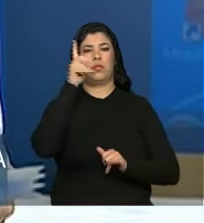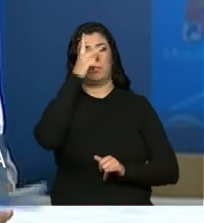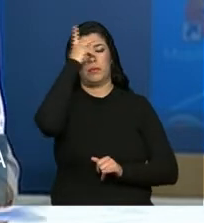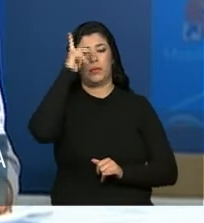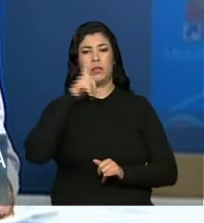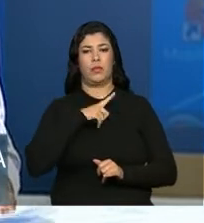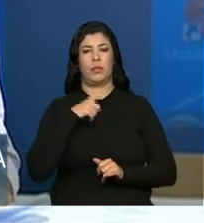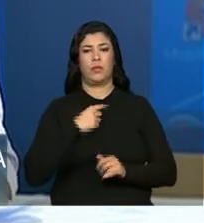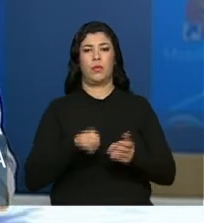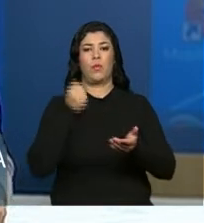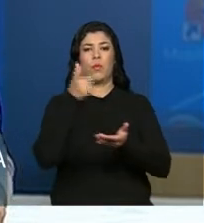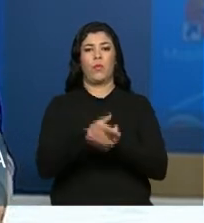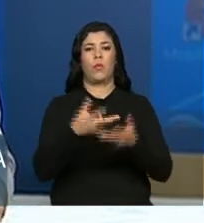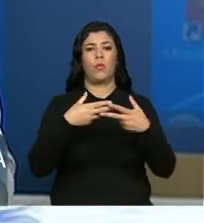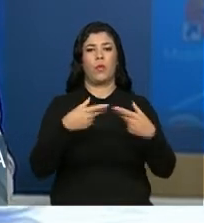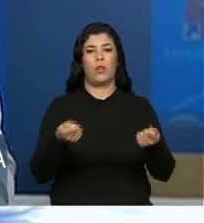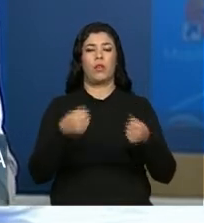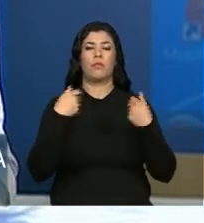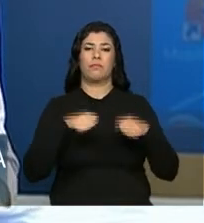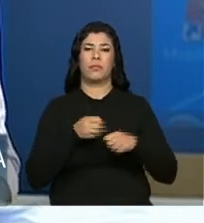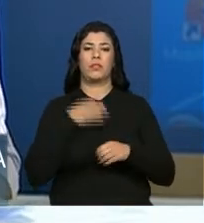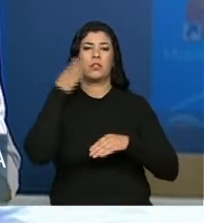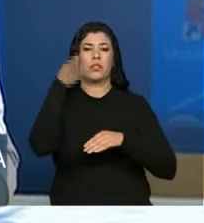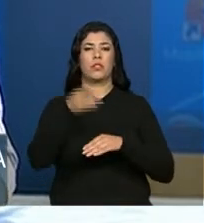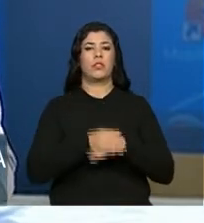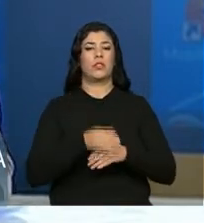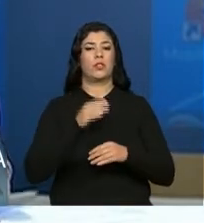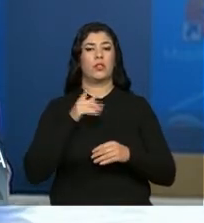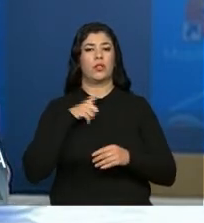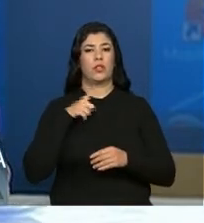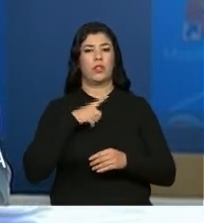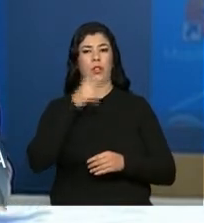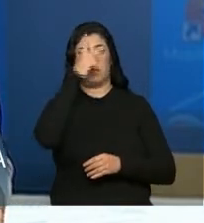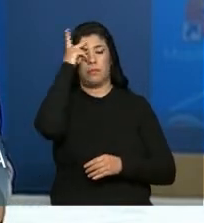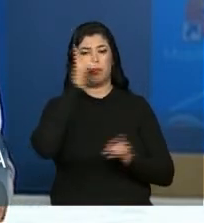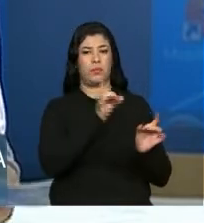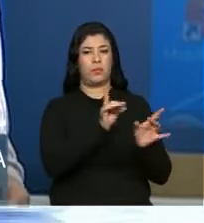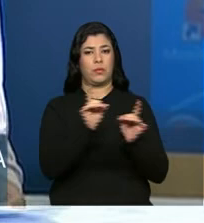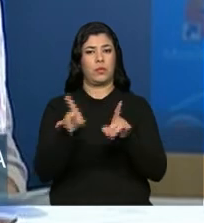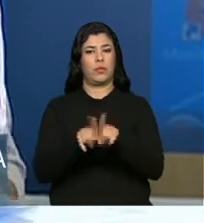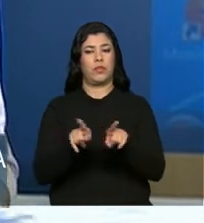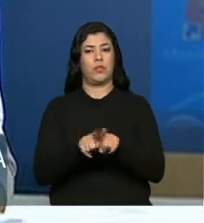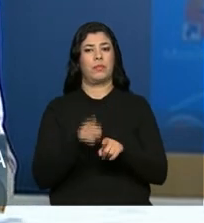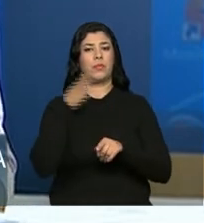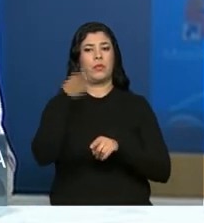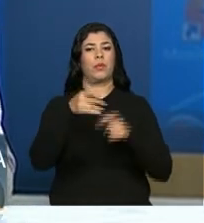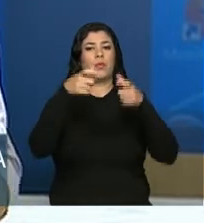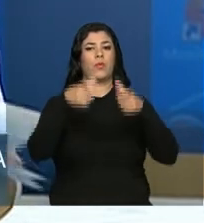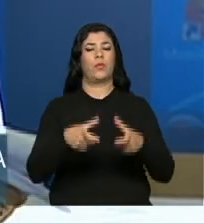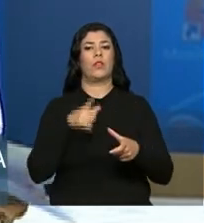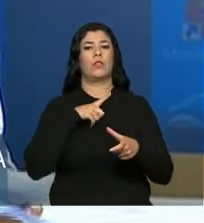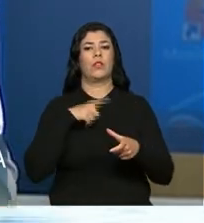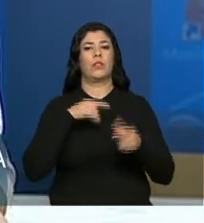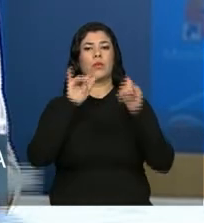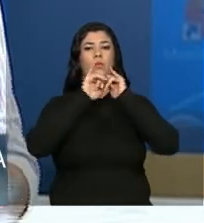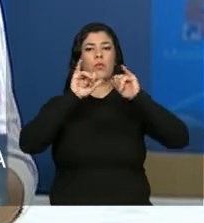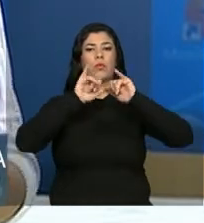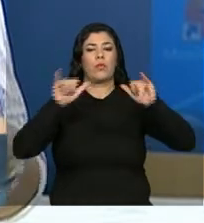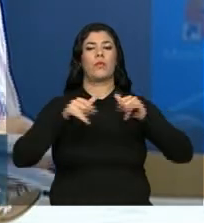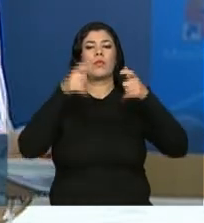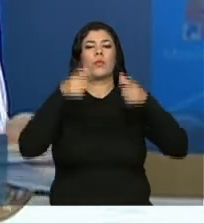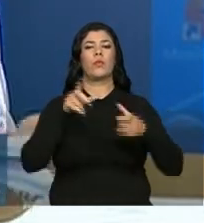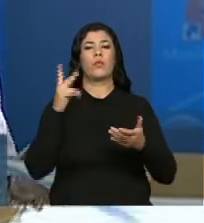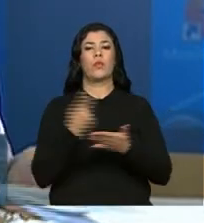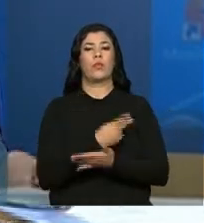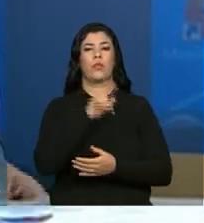caso de ter algum produto alvo de recall, ele deve procurar diretamente o fornecedor ou ir até o local onde está sendo dito no aviso para que